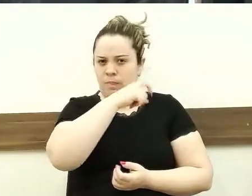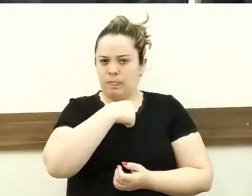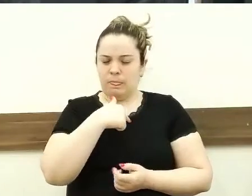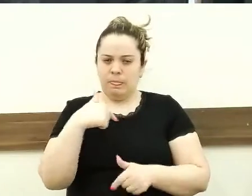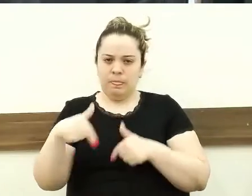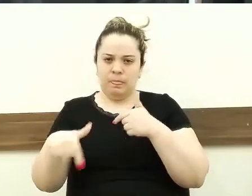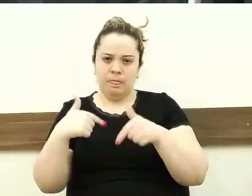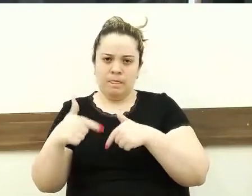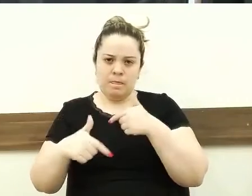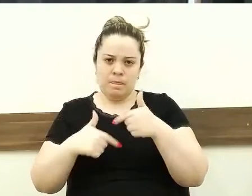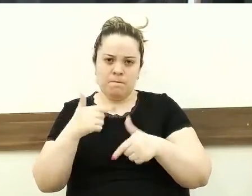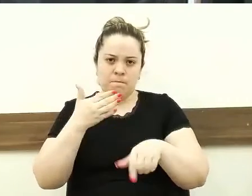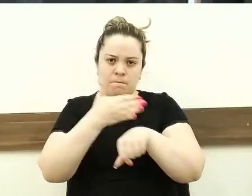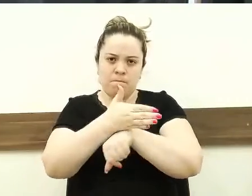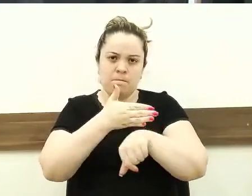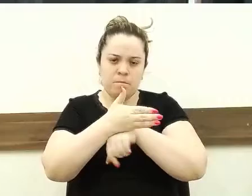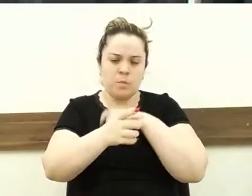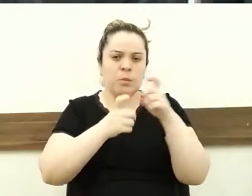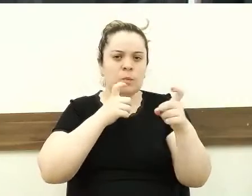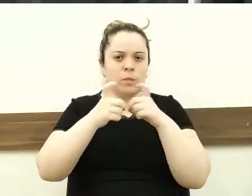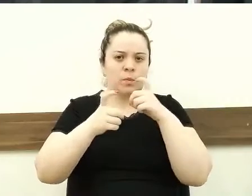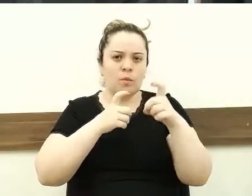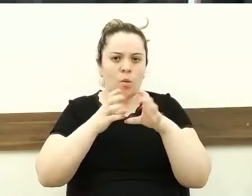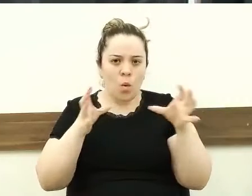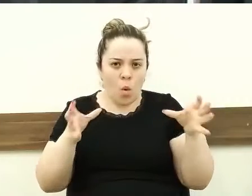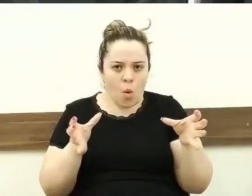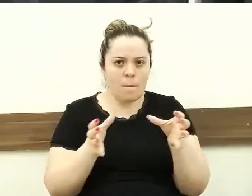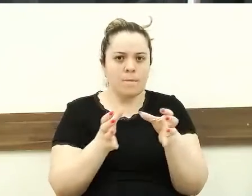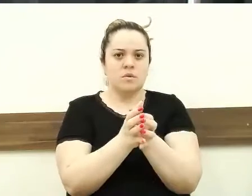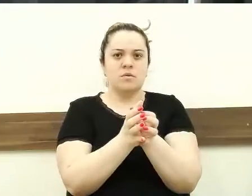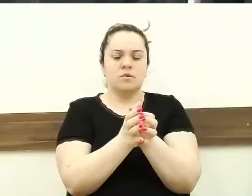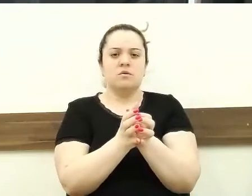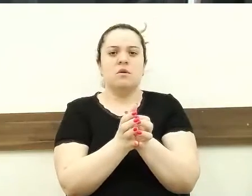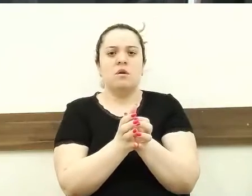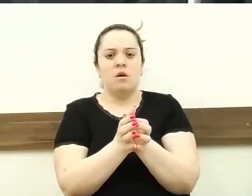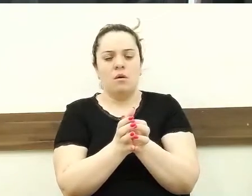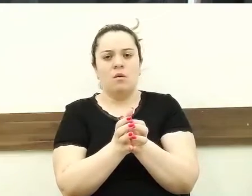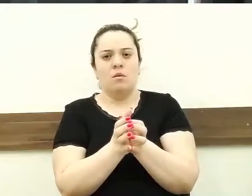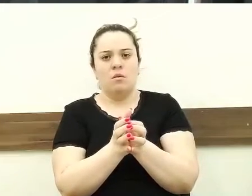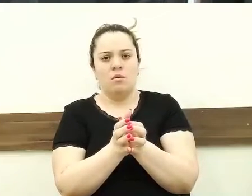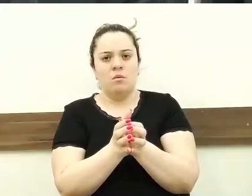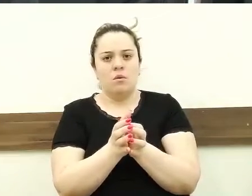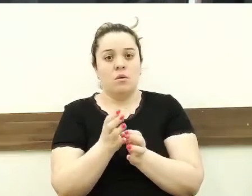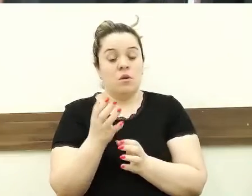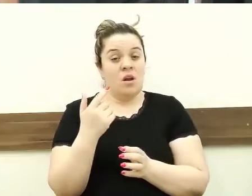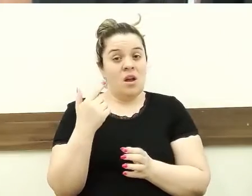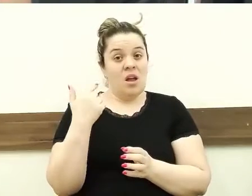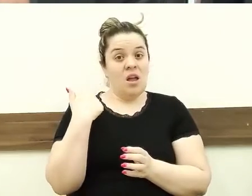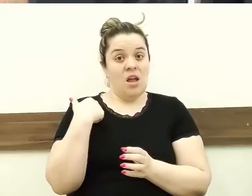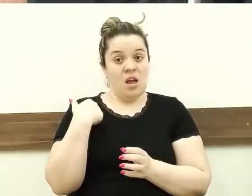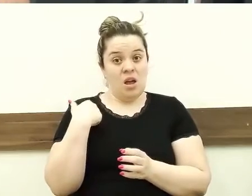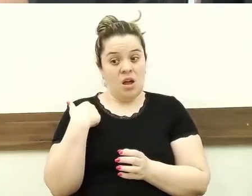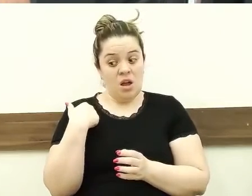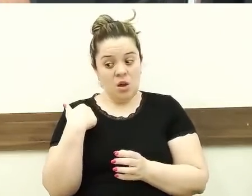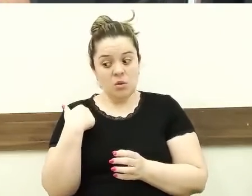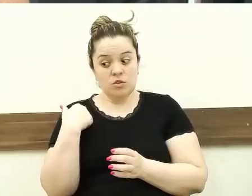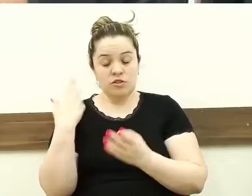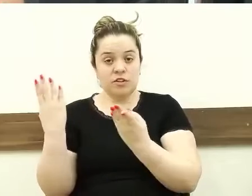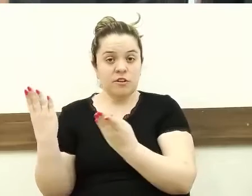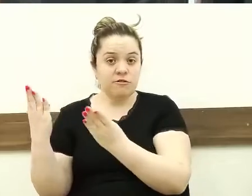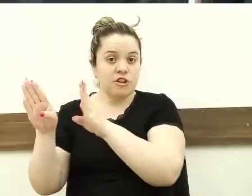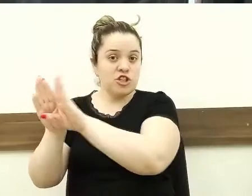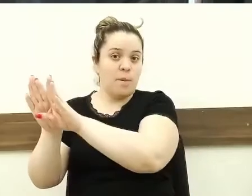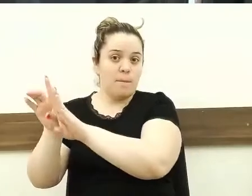comissões. Aqui, eu tive alguns dias até de fechar a porta para vir na sessão, é uma responsabilidade que eu tenho aqui também,